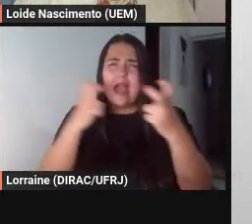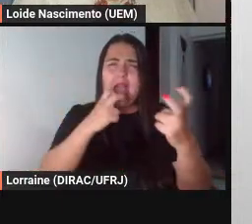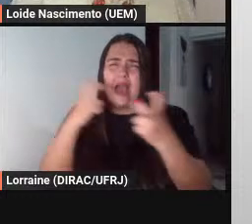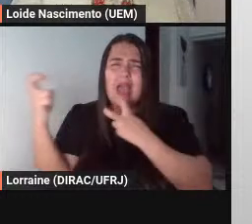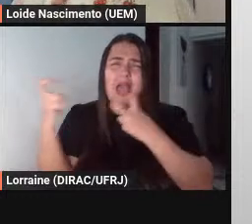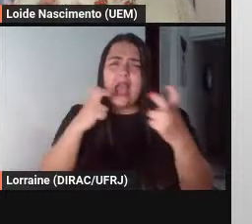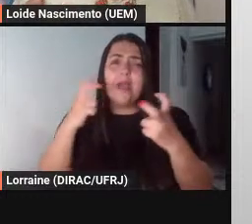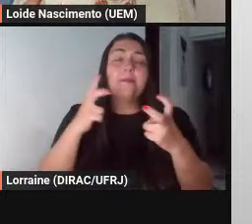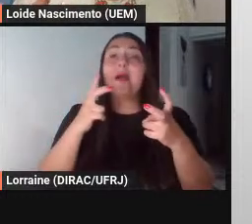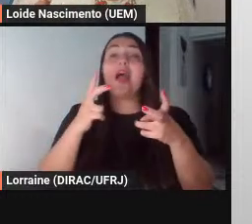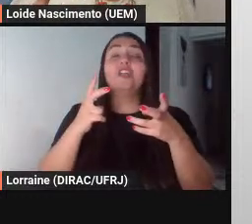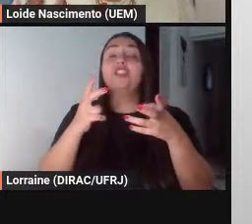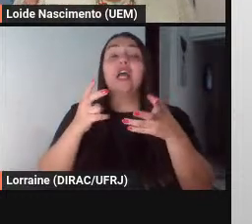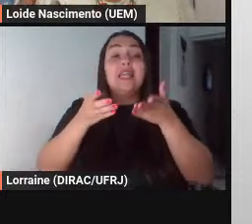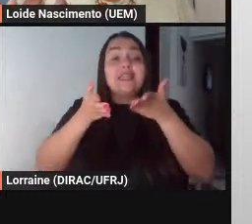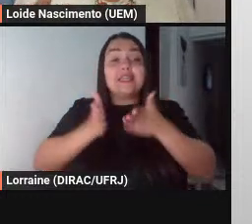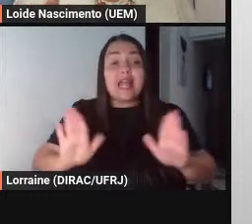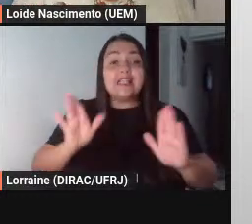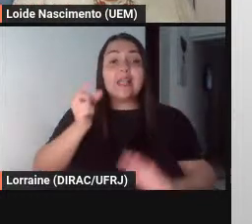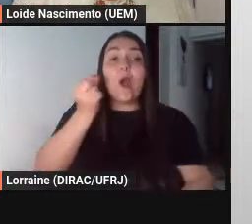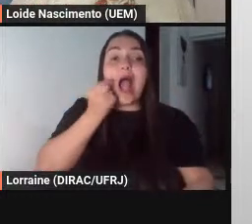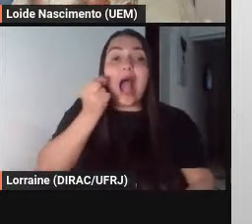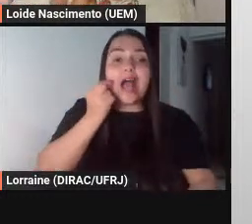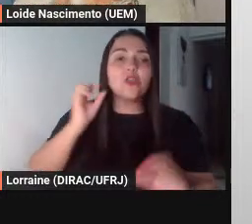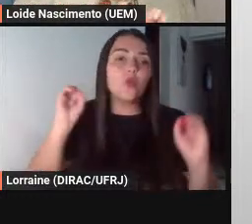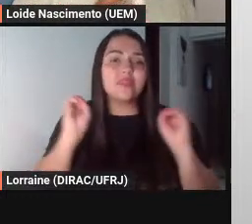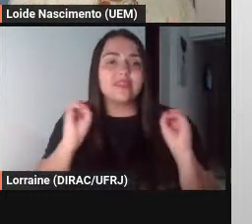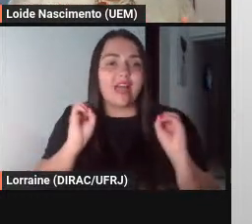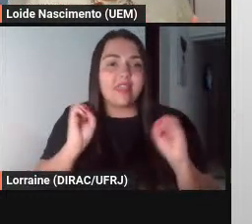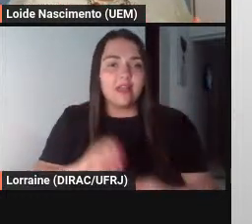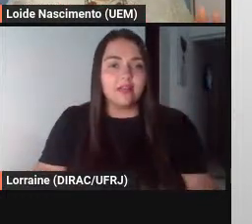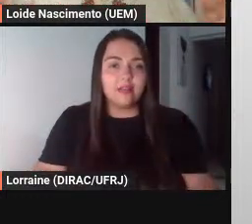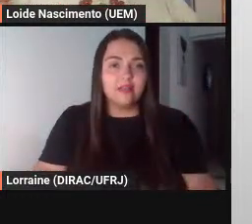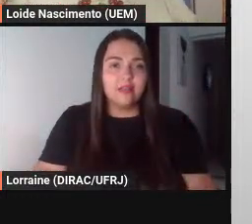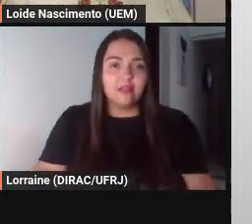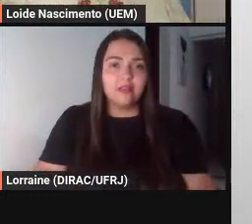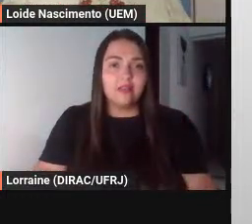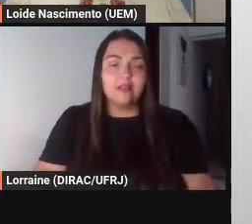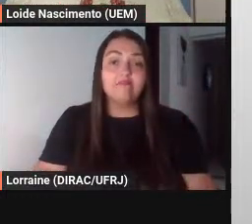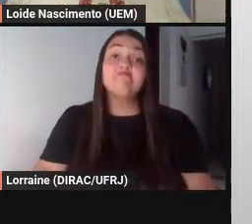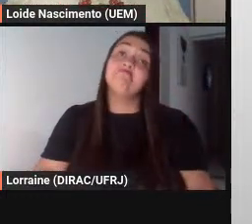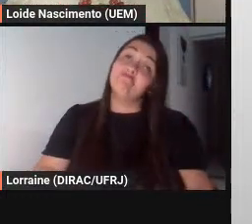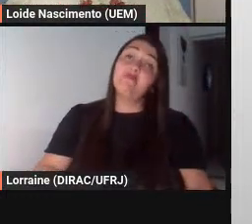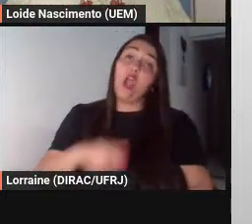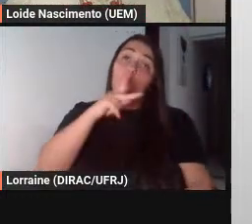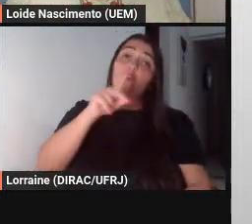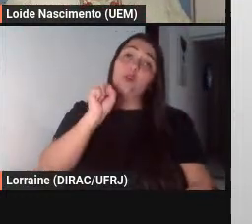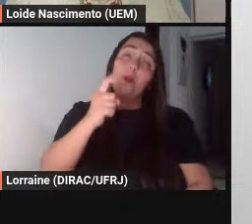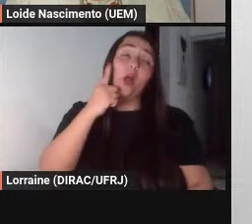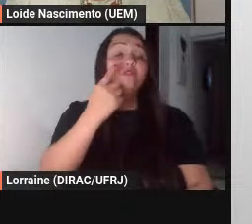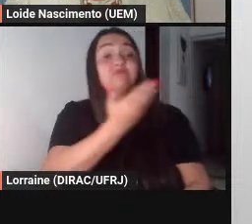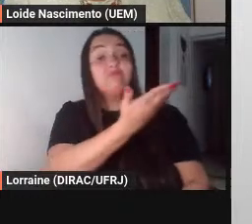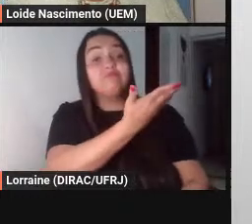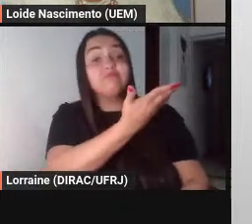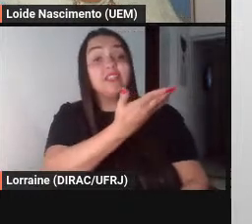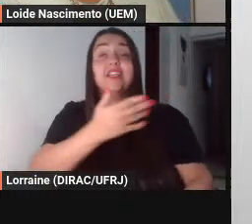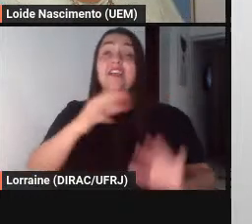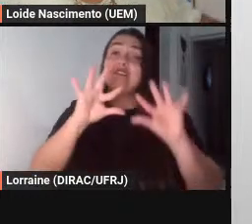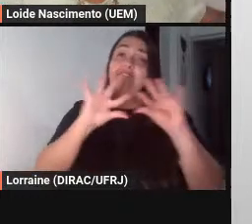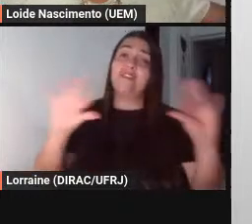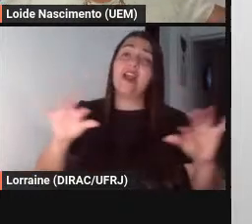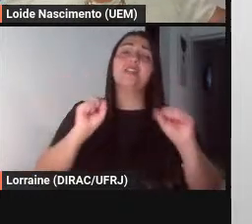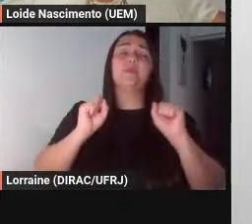né isso é a fala dela então o professor pode levar isso para uma sala de ensino médio do